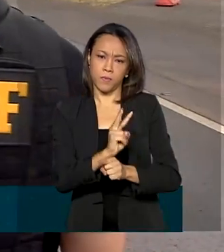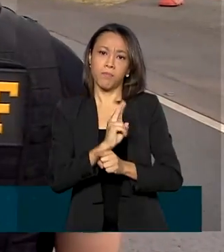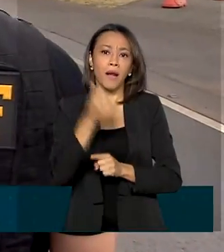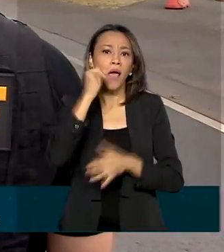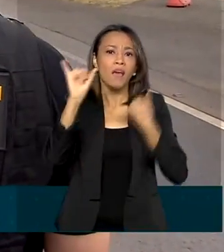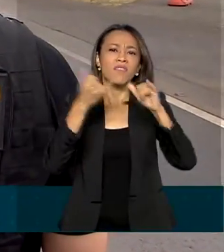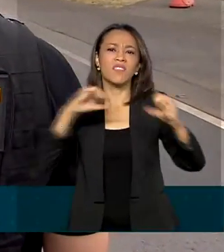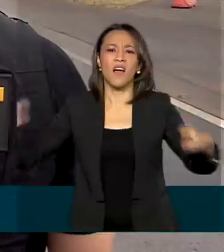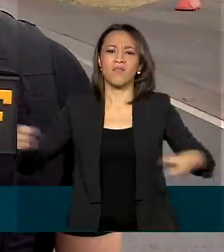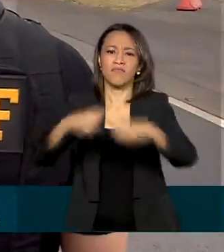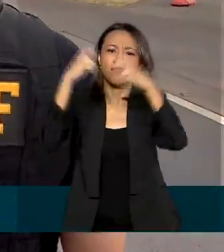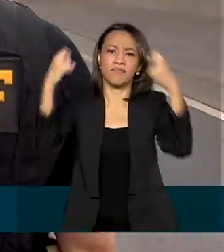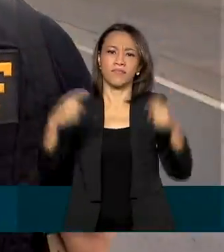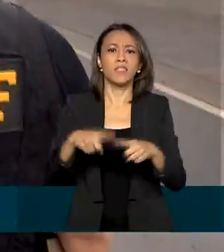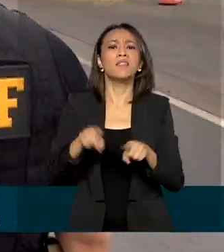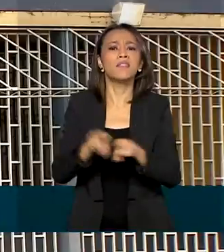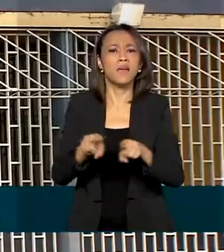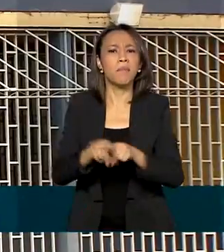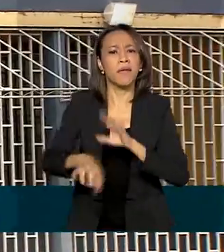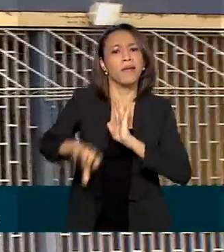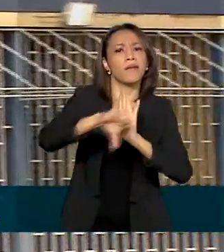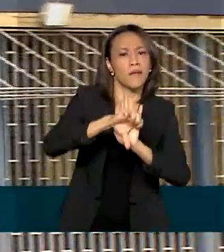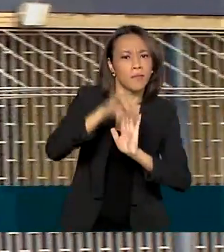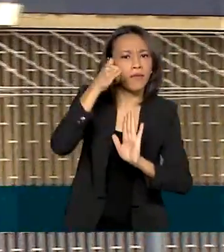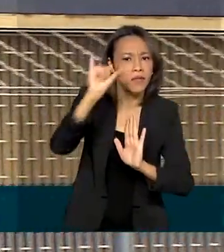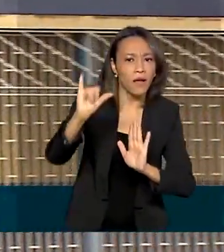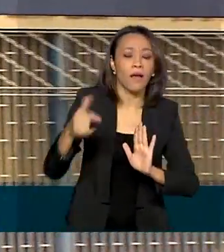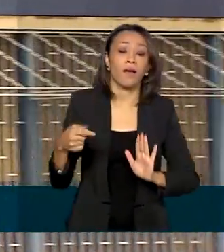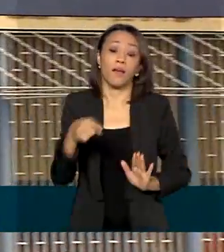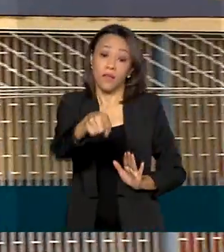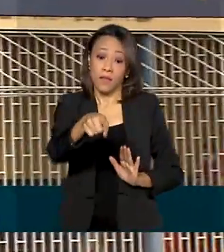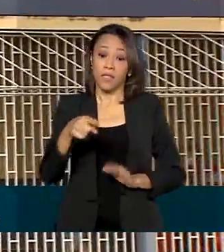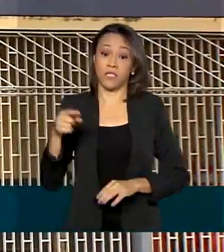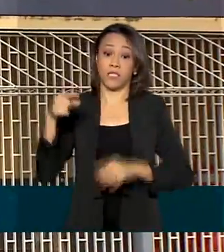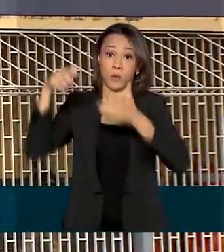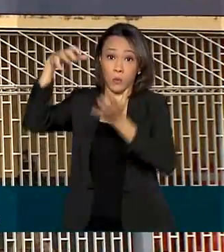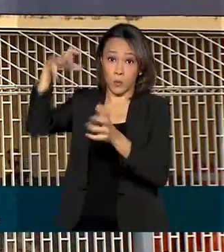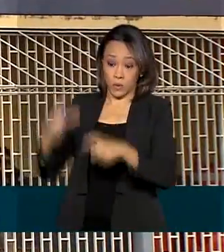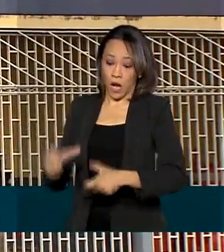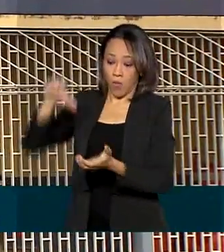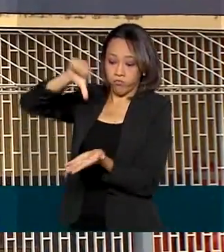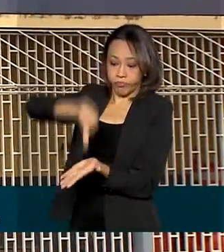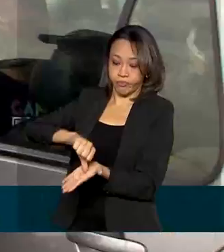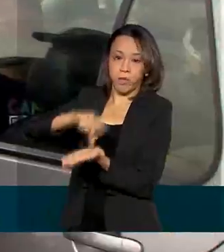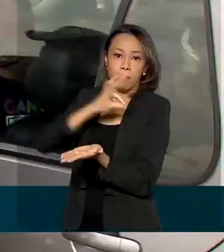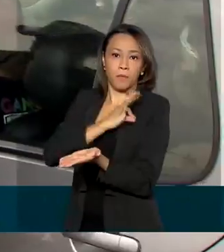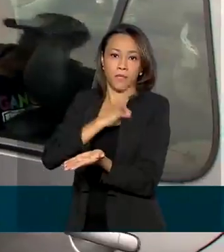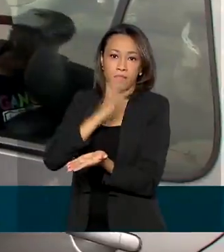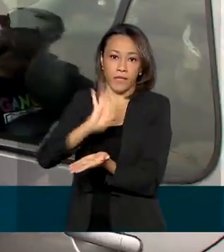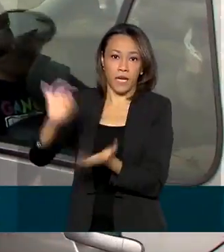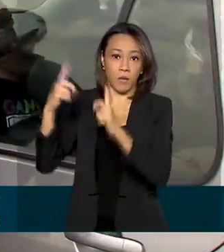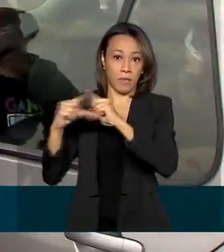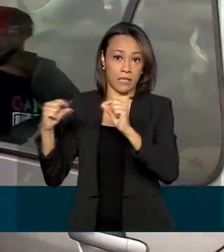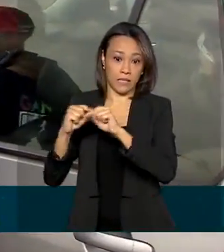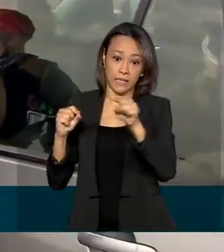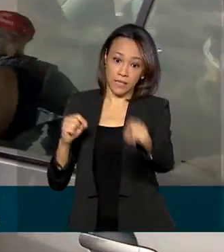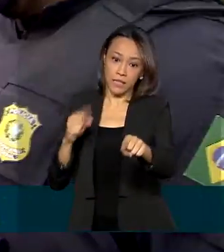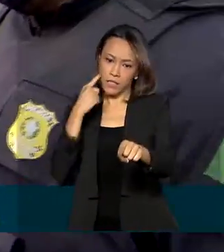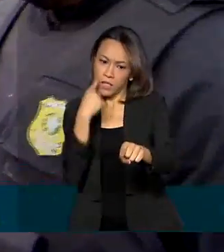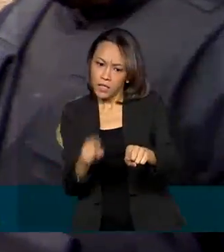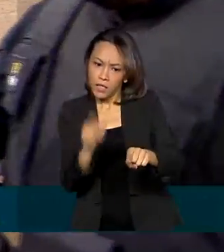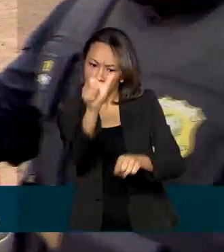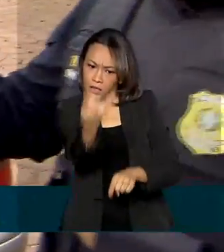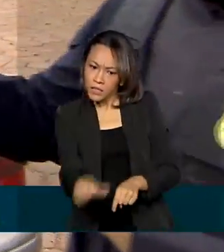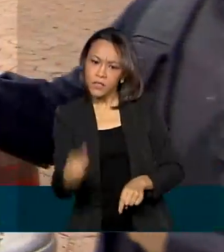acidentes e a ocorrência de crimes. No posto de fiscalização da BR-020, no Distrito Federal, encontramos o Edinal,